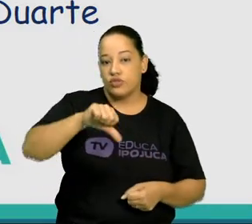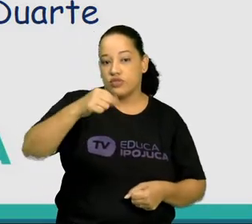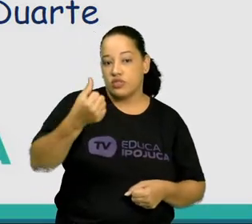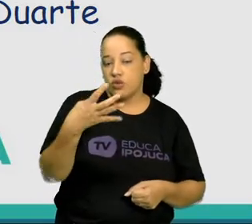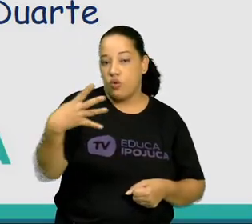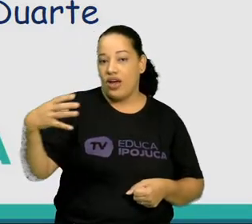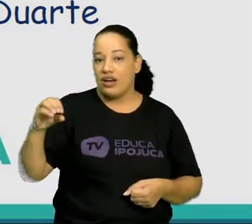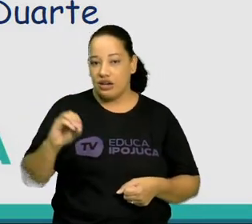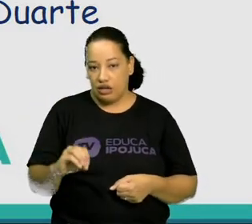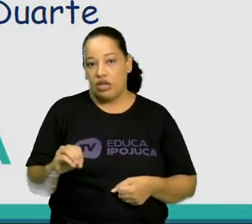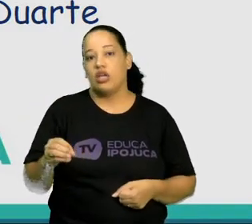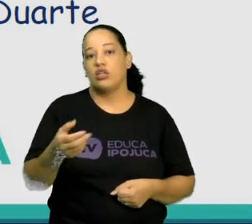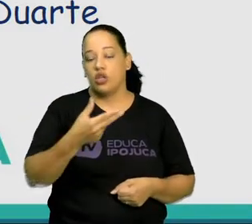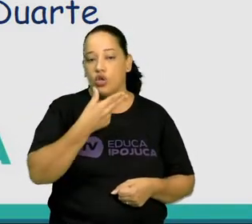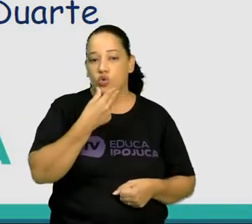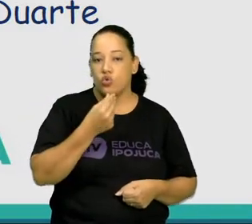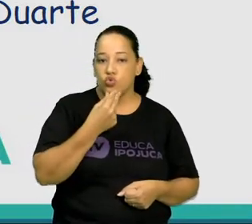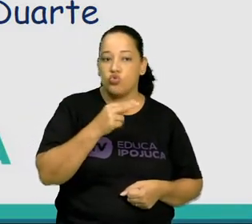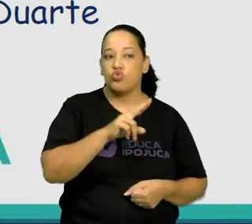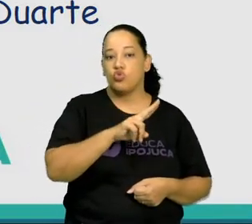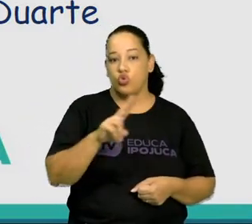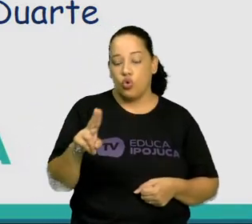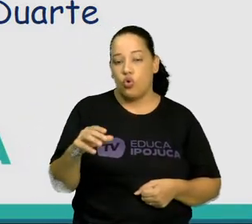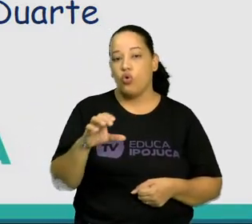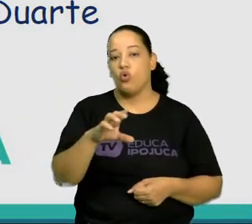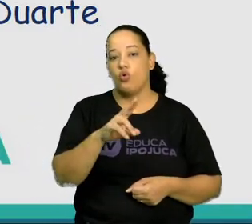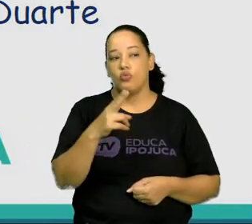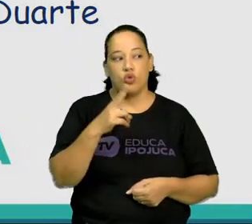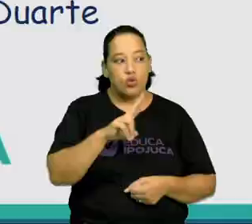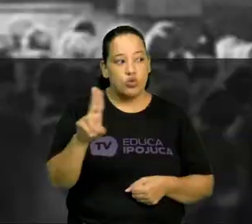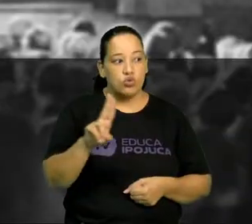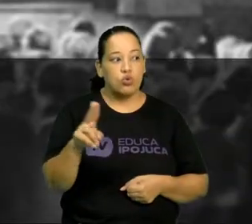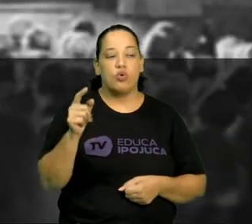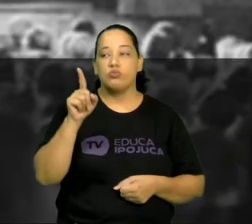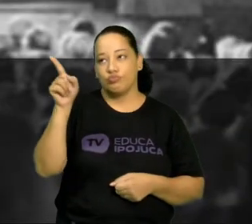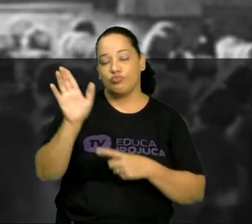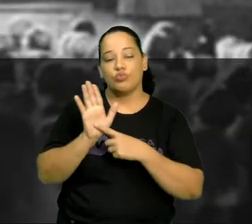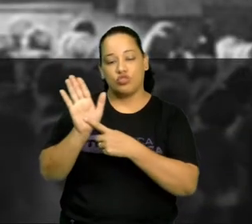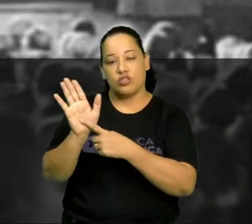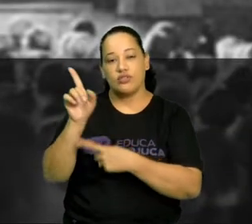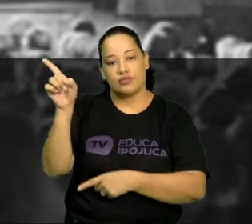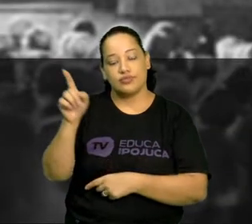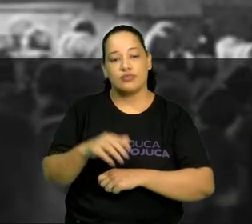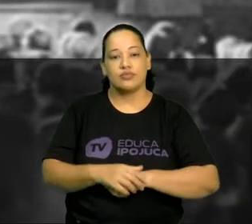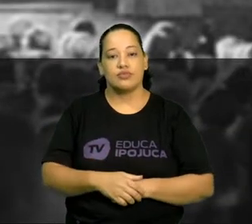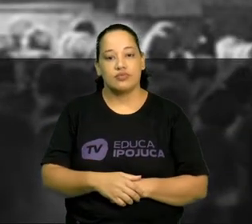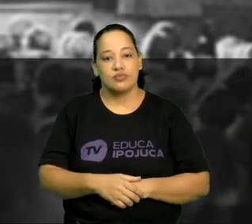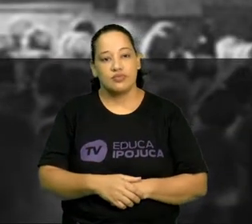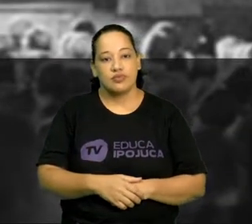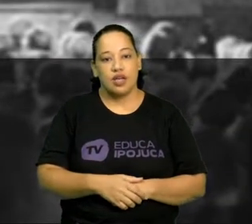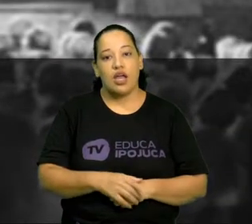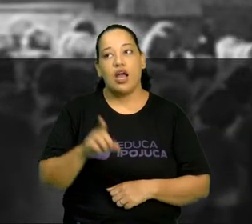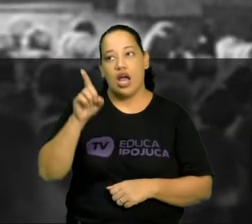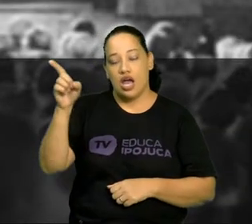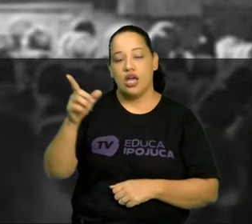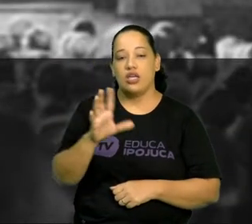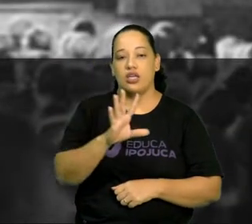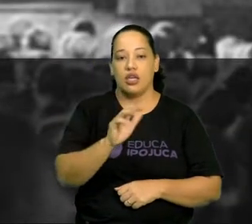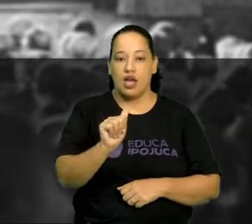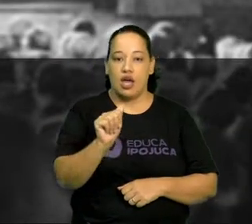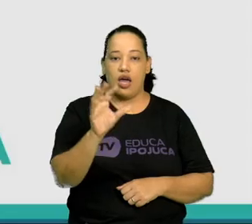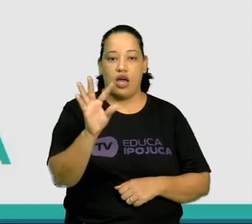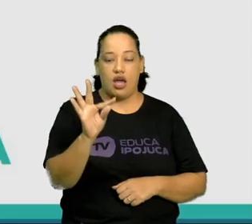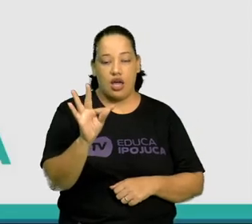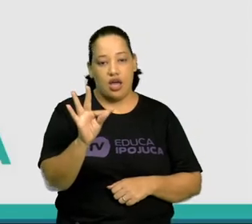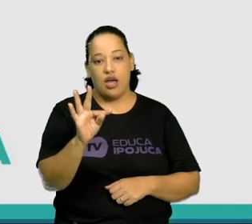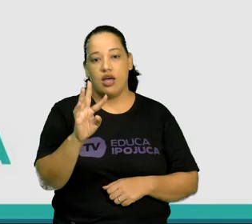E os grandes nomes são Oscarito, Grande Otelo e Anselmo Duarte. Eis aqui a Atlântida, né? Uma